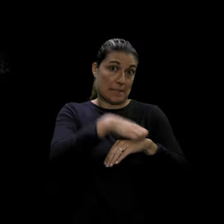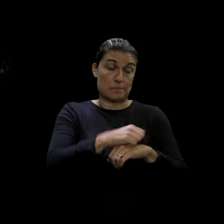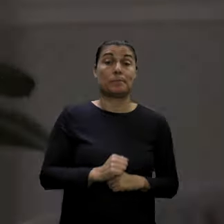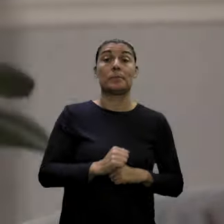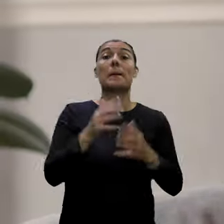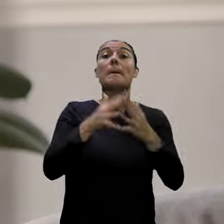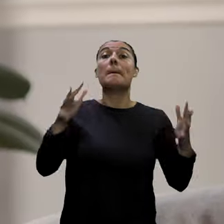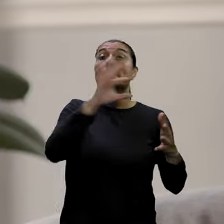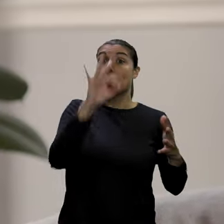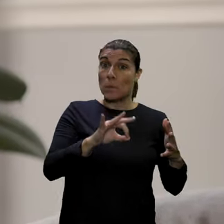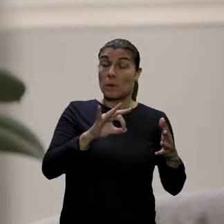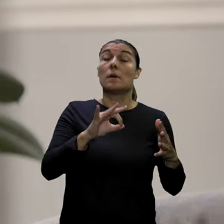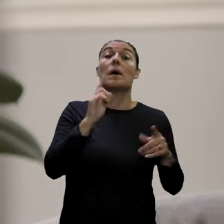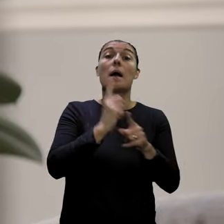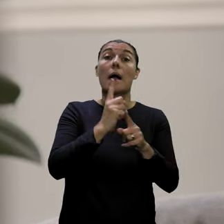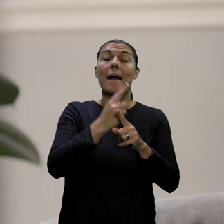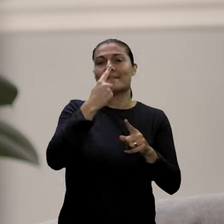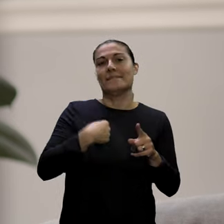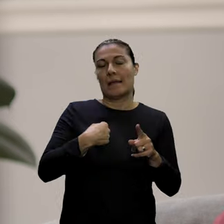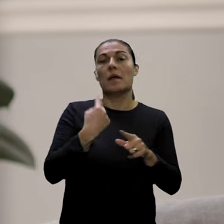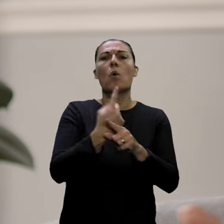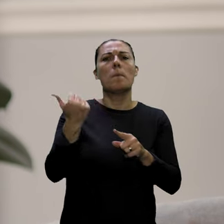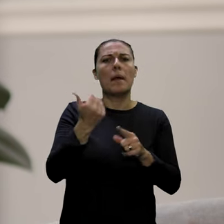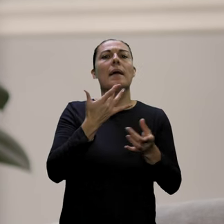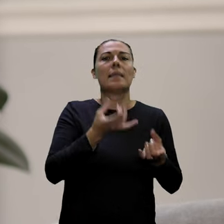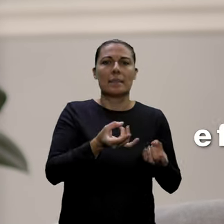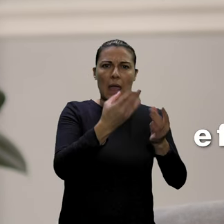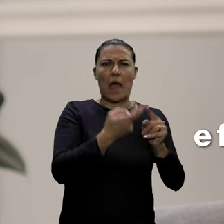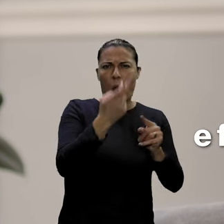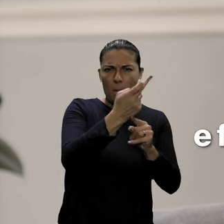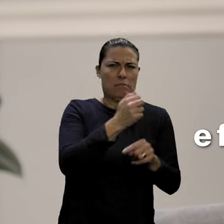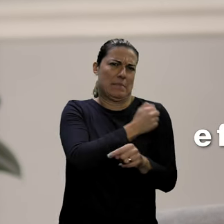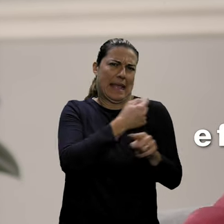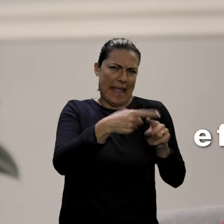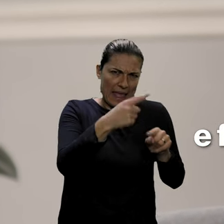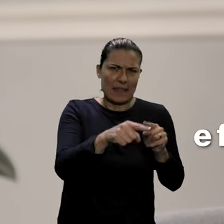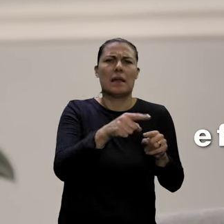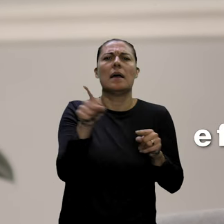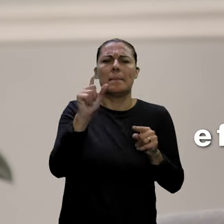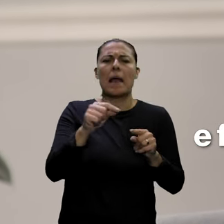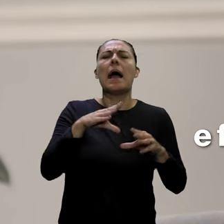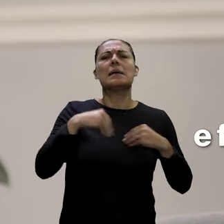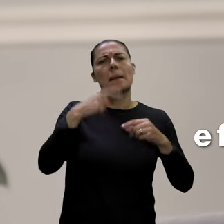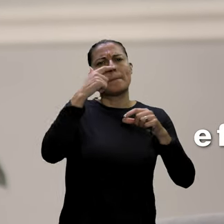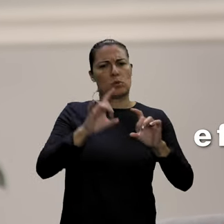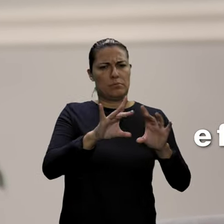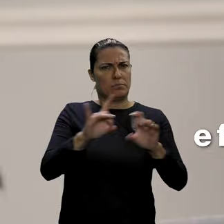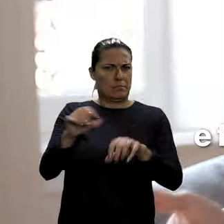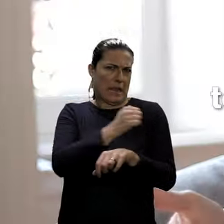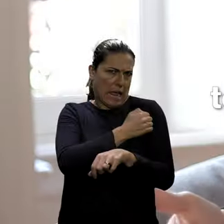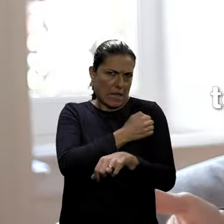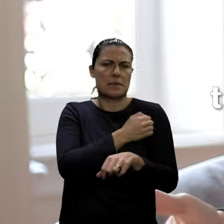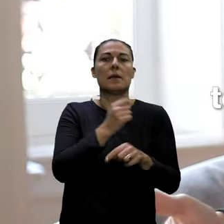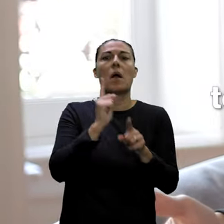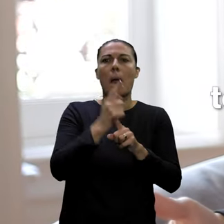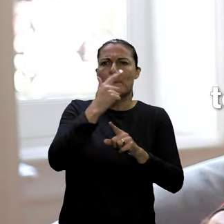A maioria absoluta falhou quando permitiu o aumento das rendas, quando permitiu o despejo e fez com que milhares de